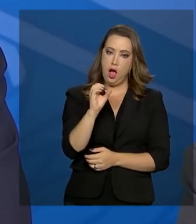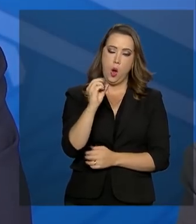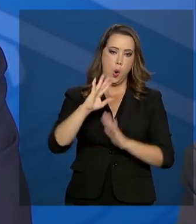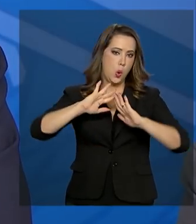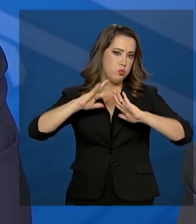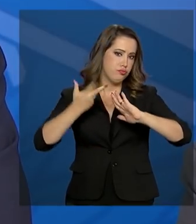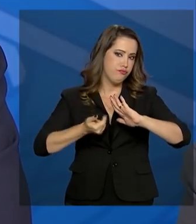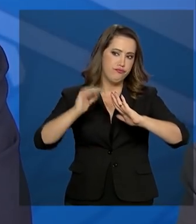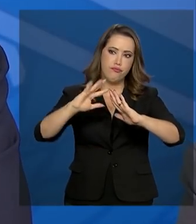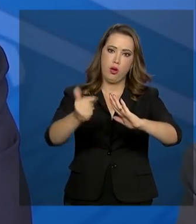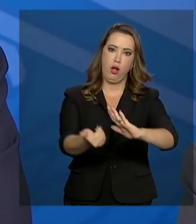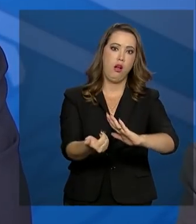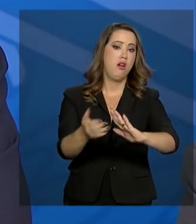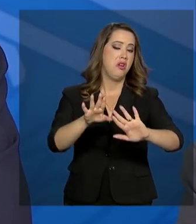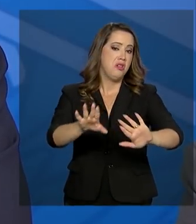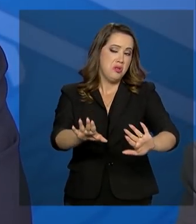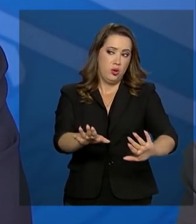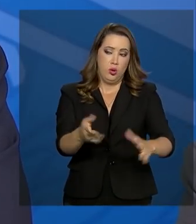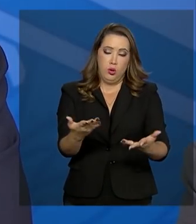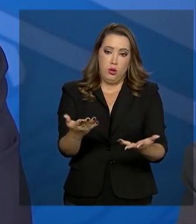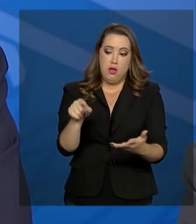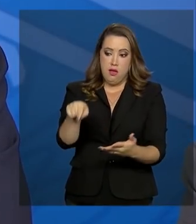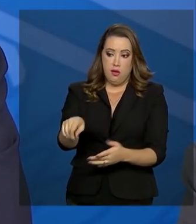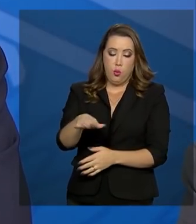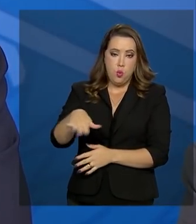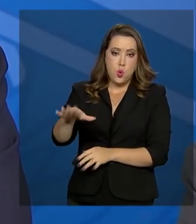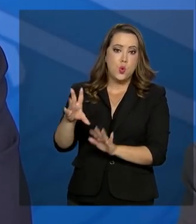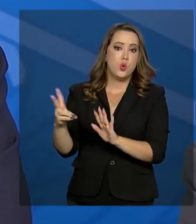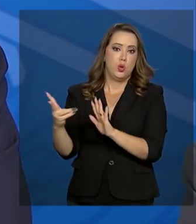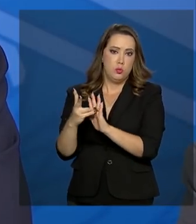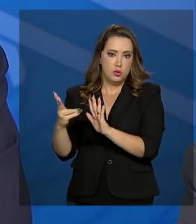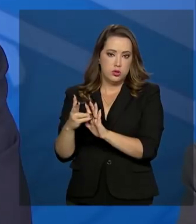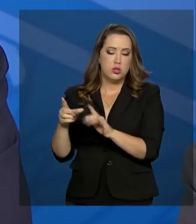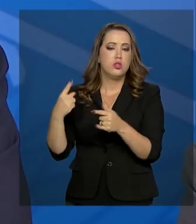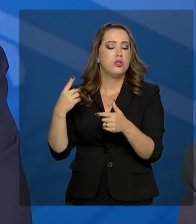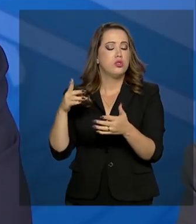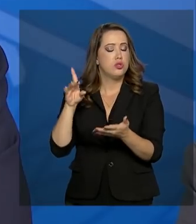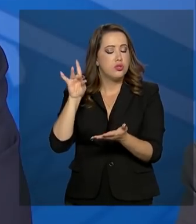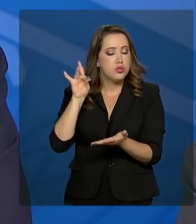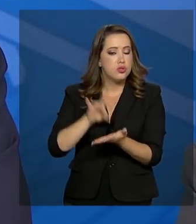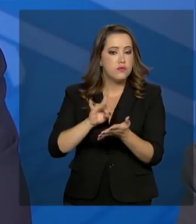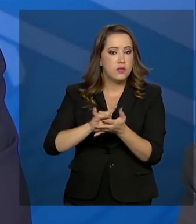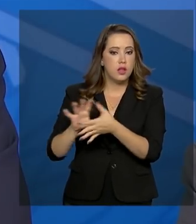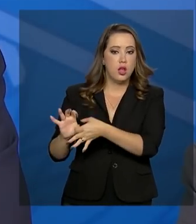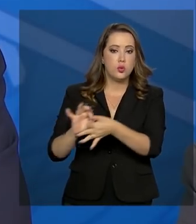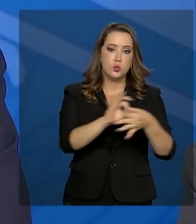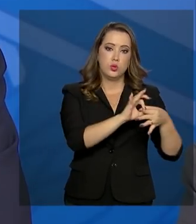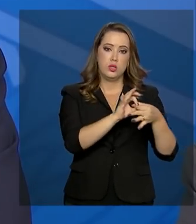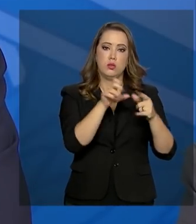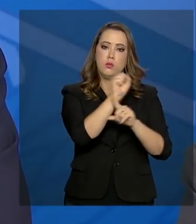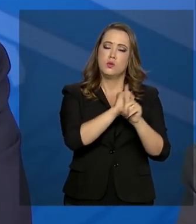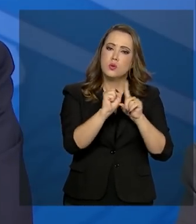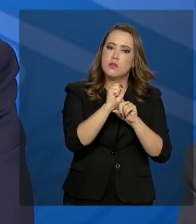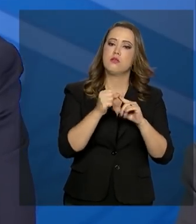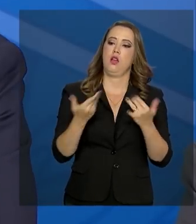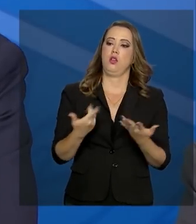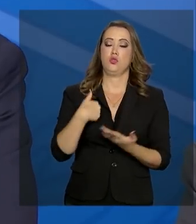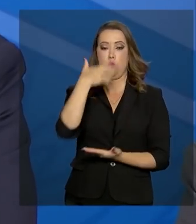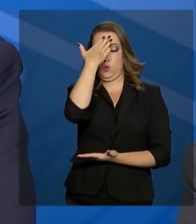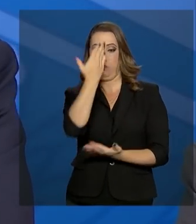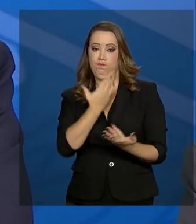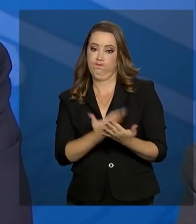painéis fotovoltaicos, ou seja, ele se integre realmente à sociedade. Acredito que agindo dessa maneira,